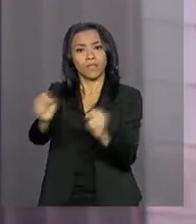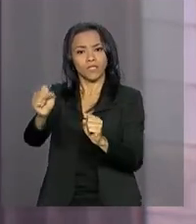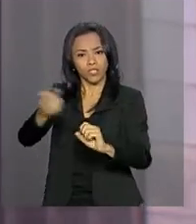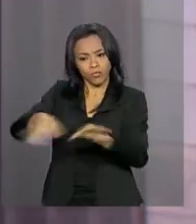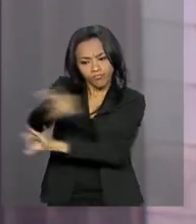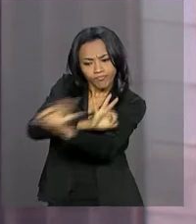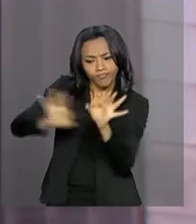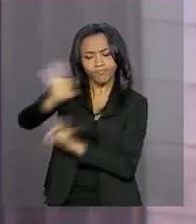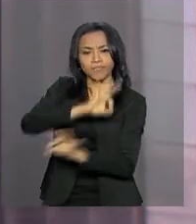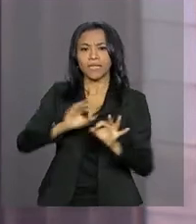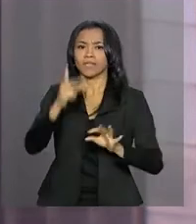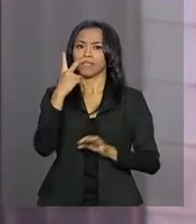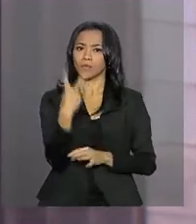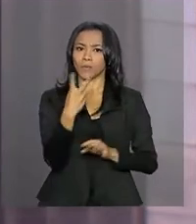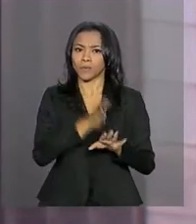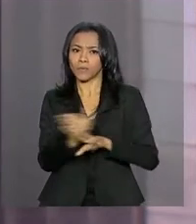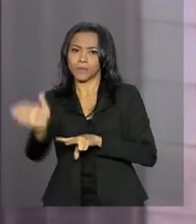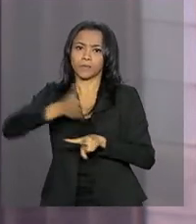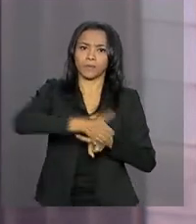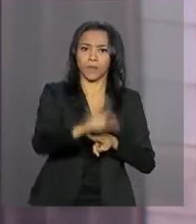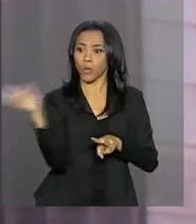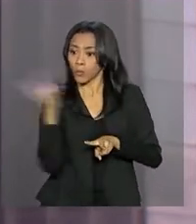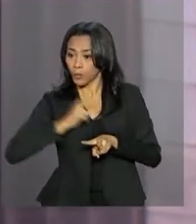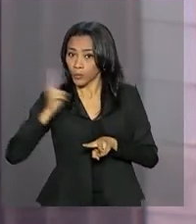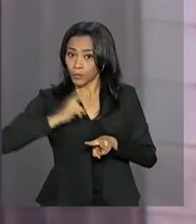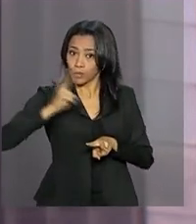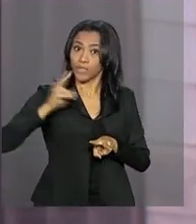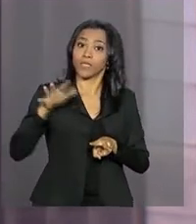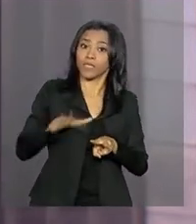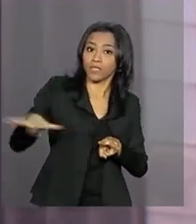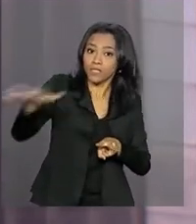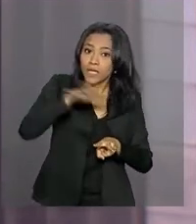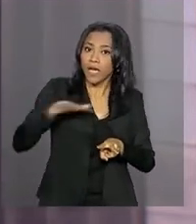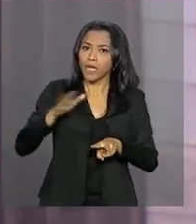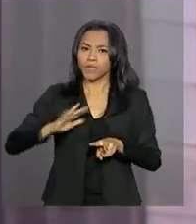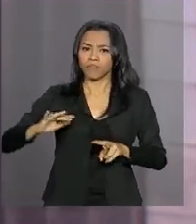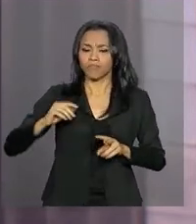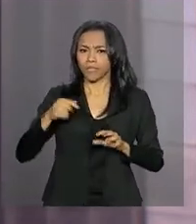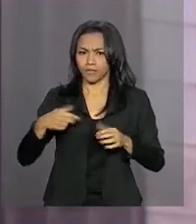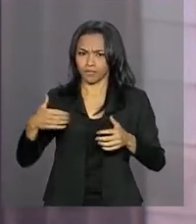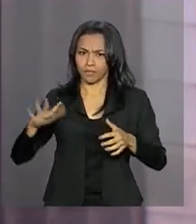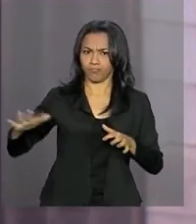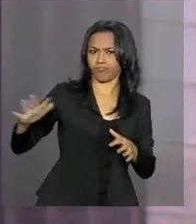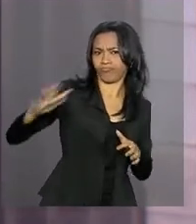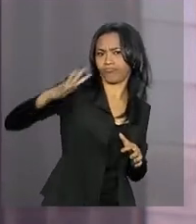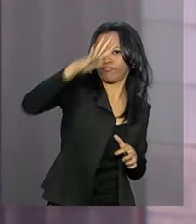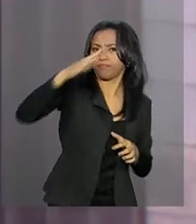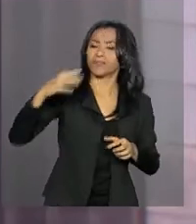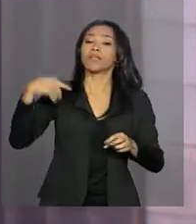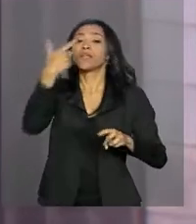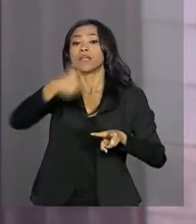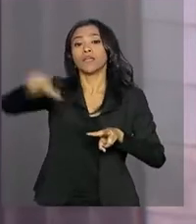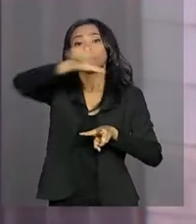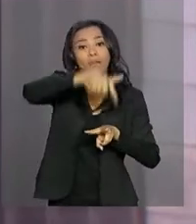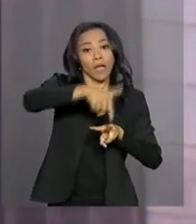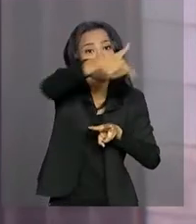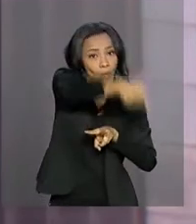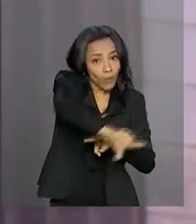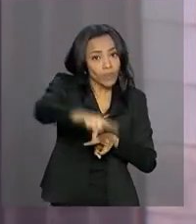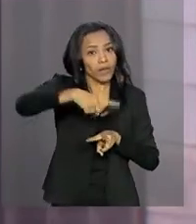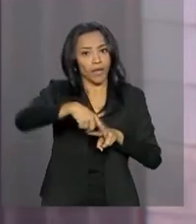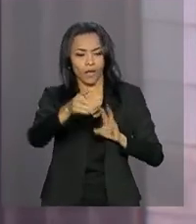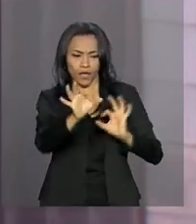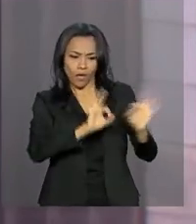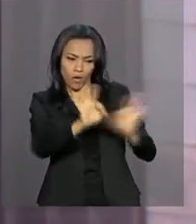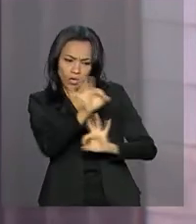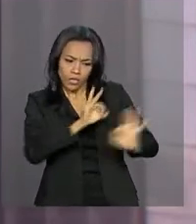divididas em duas frentes. Emergenciais, com as operações nas comunidades, por exemplo, e ações estruturantes para